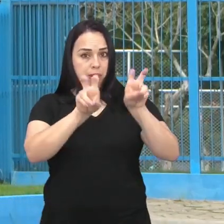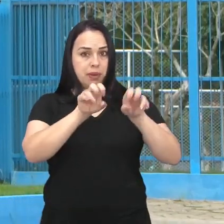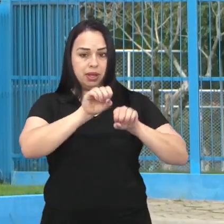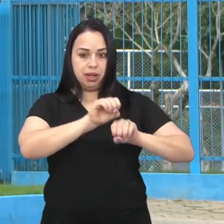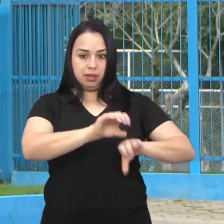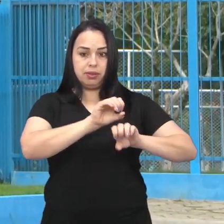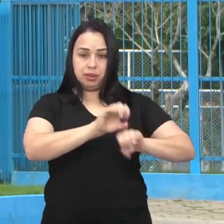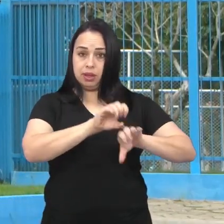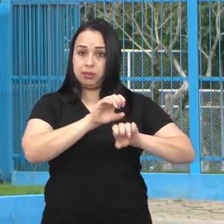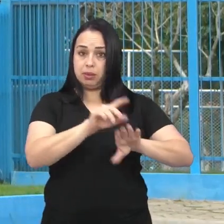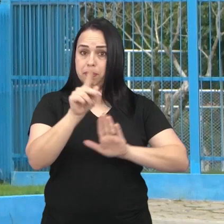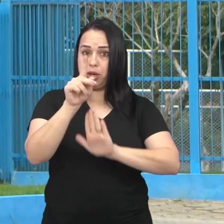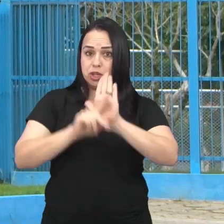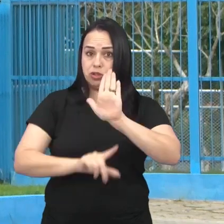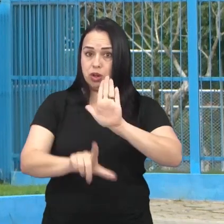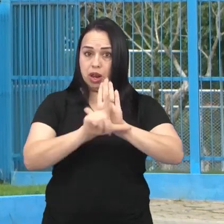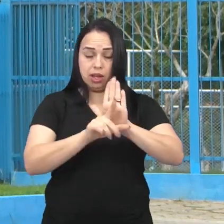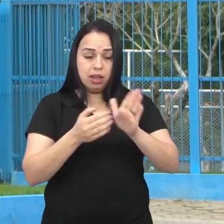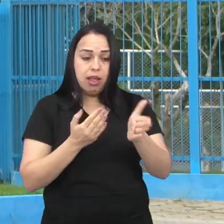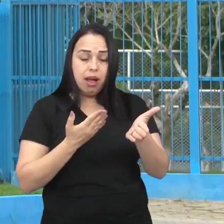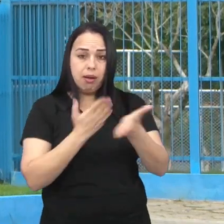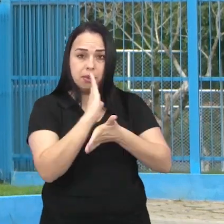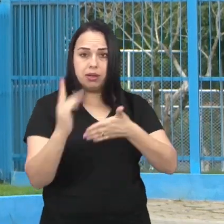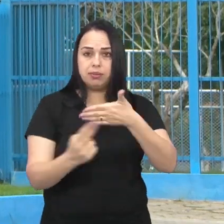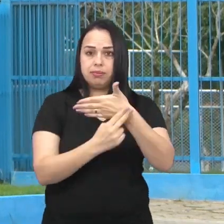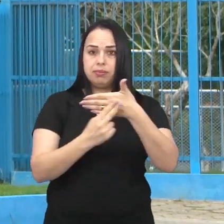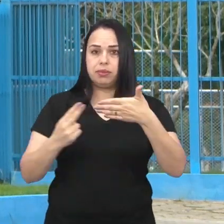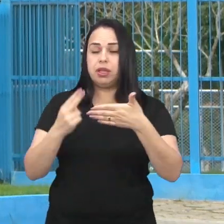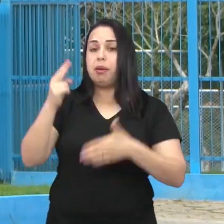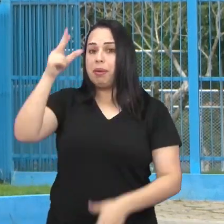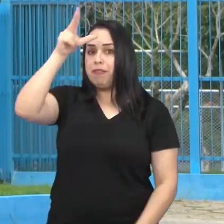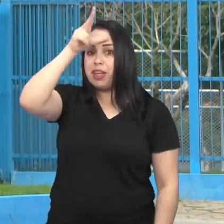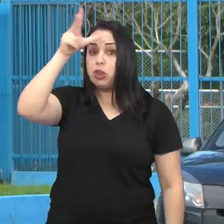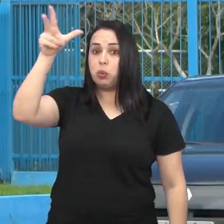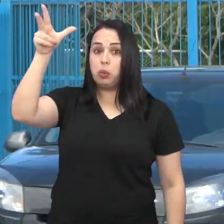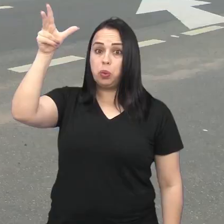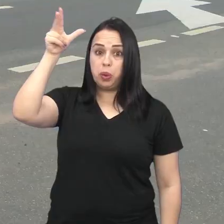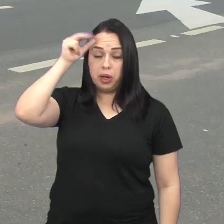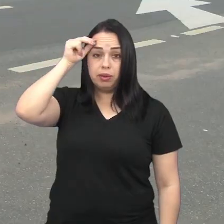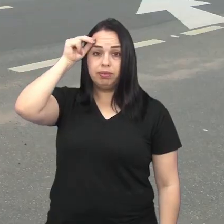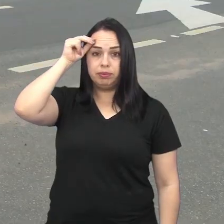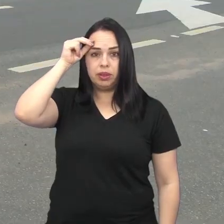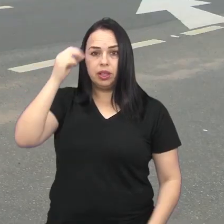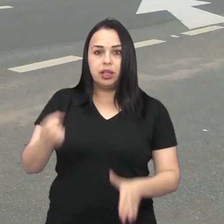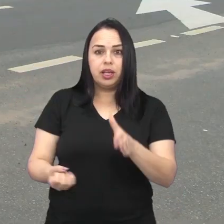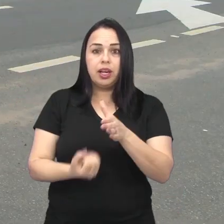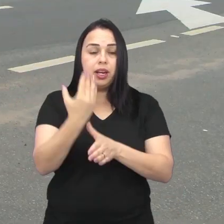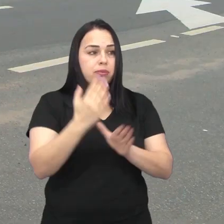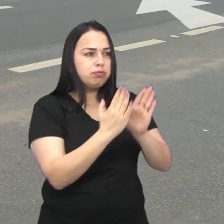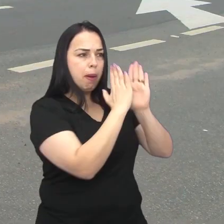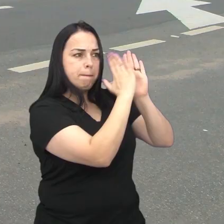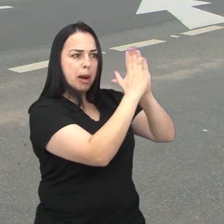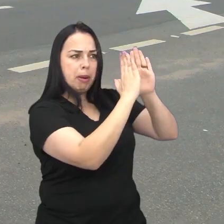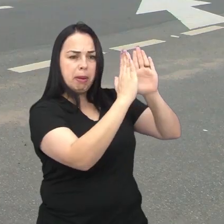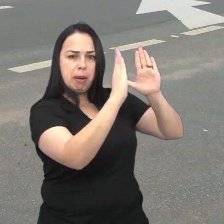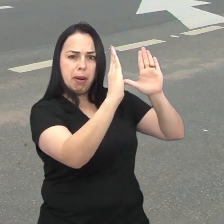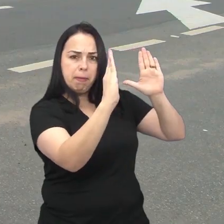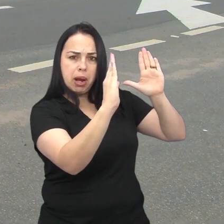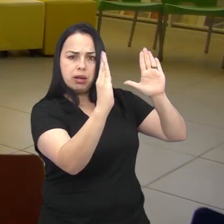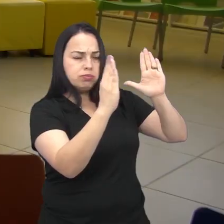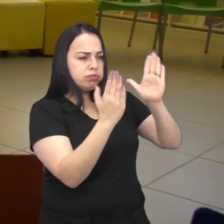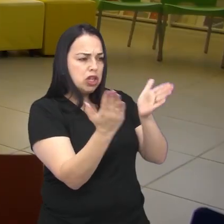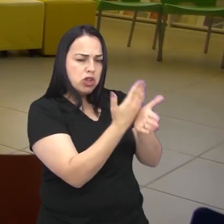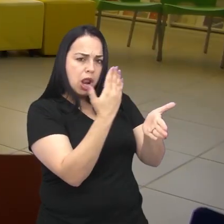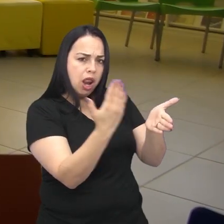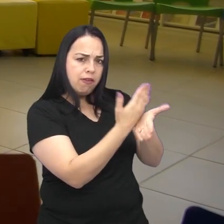da educação, foi aprovado um projeto de lei de autoria do Poder Executivo que cria o Programa Biblioteca do Professor,